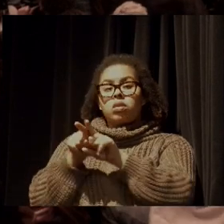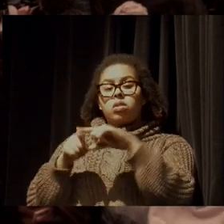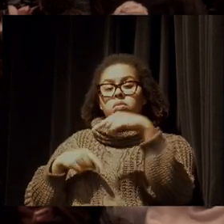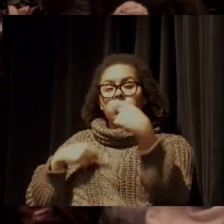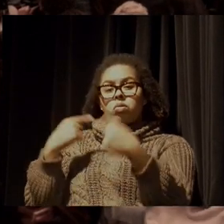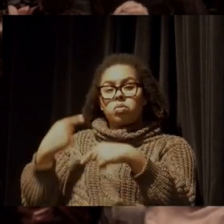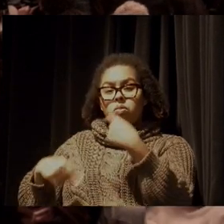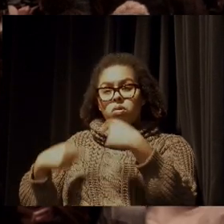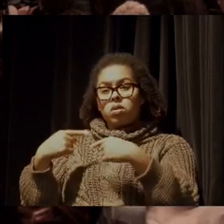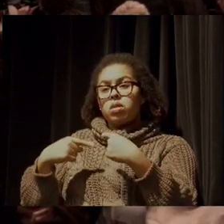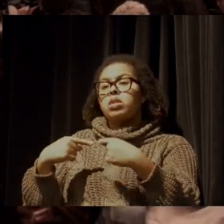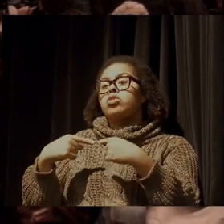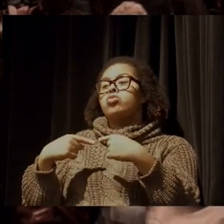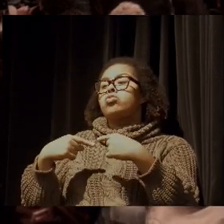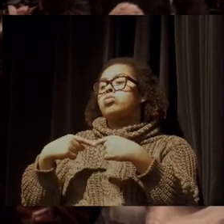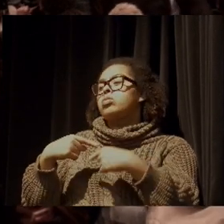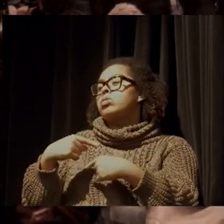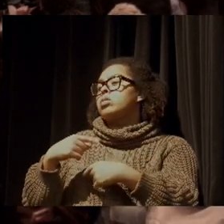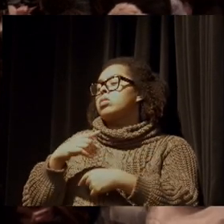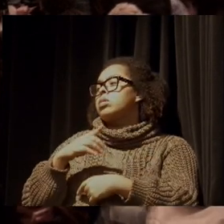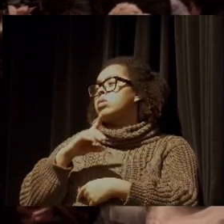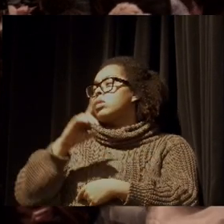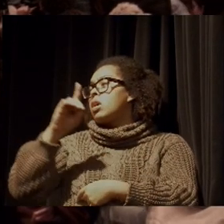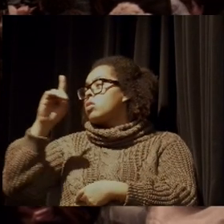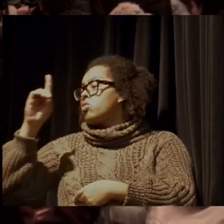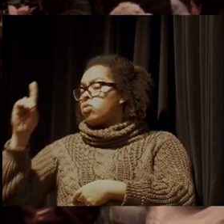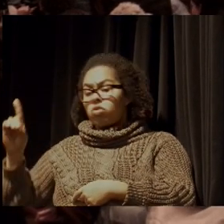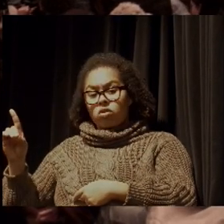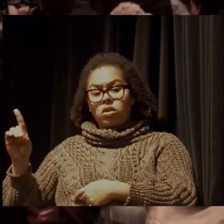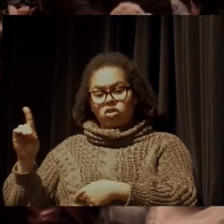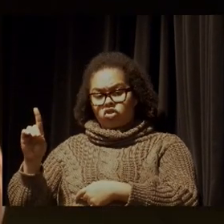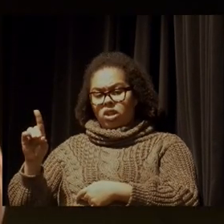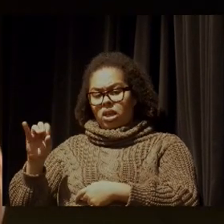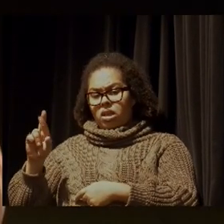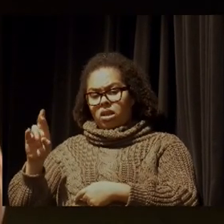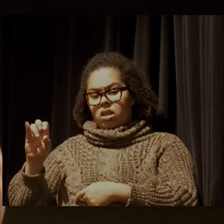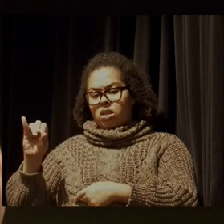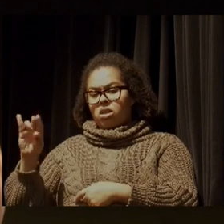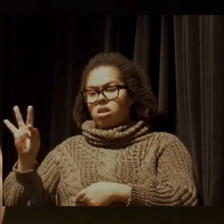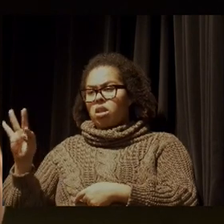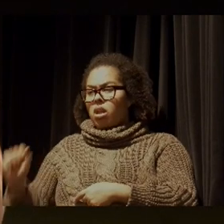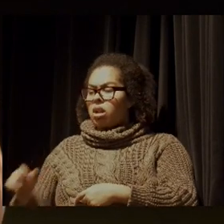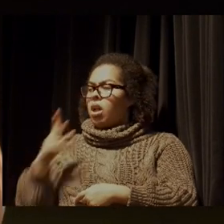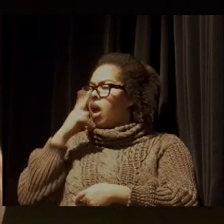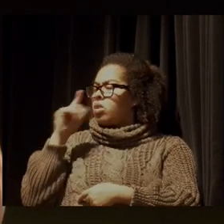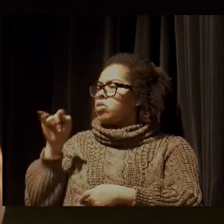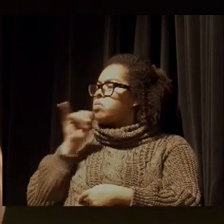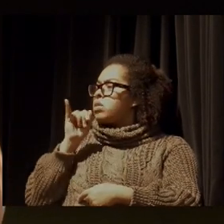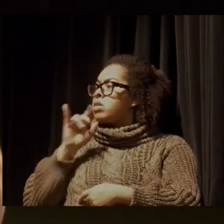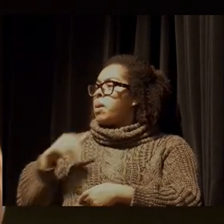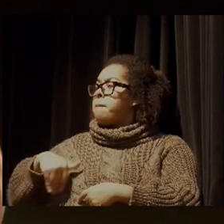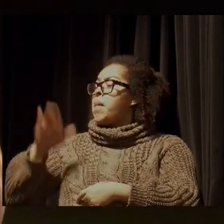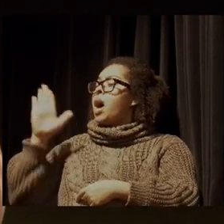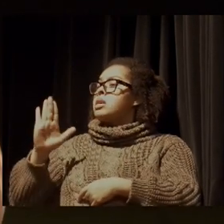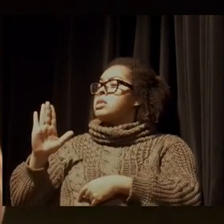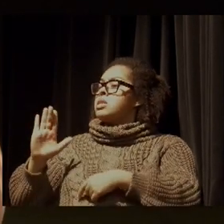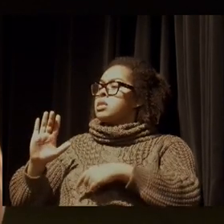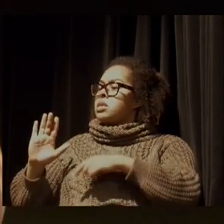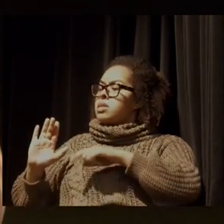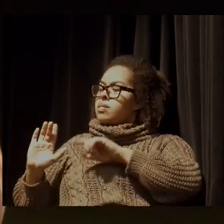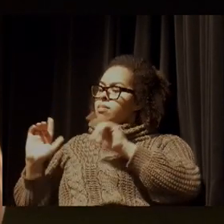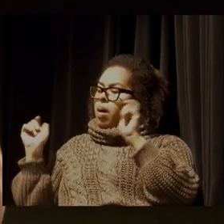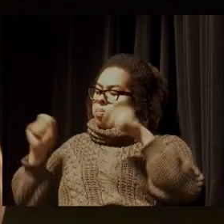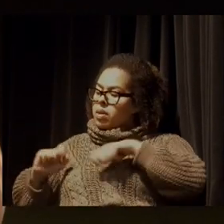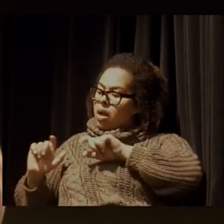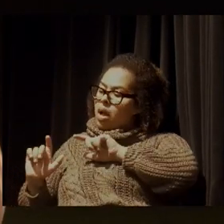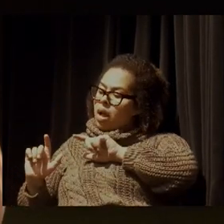à direita, tem mais capacidade, eu afirmo, mais capacidade que os outros de usar as